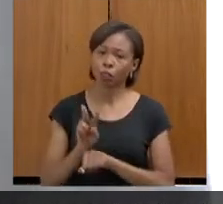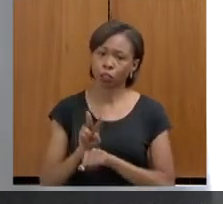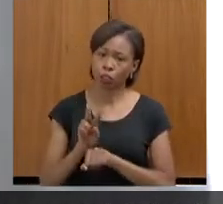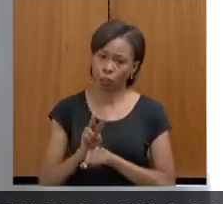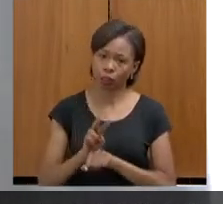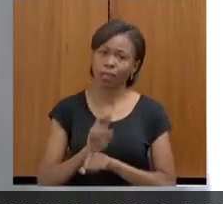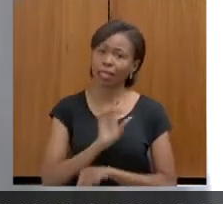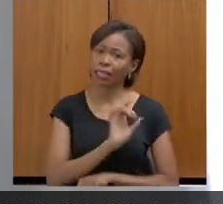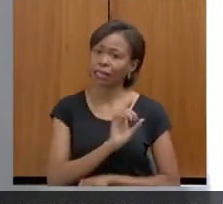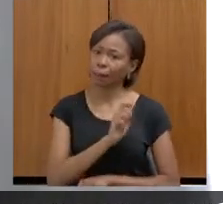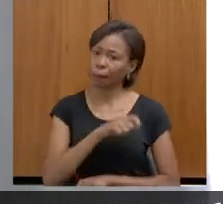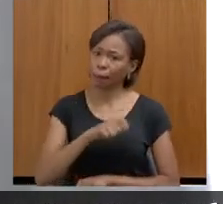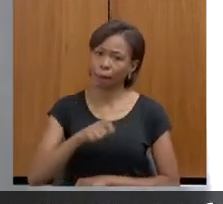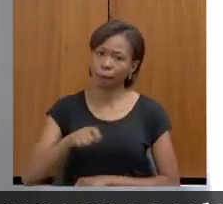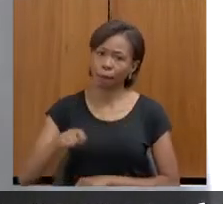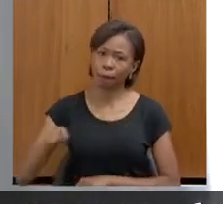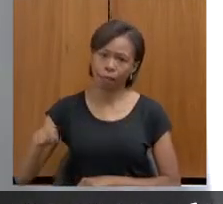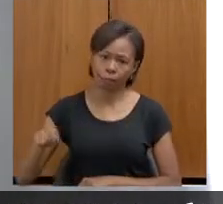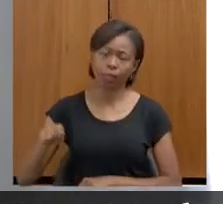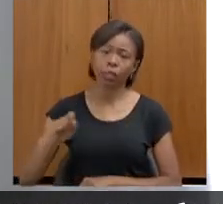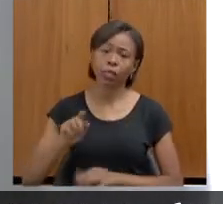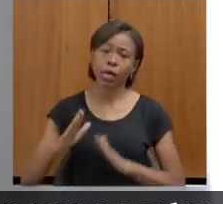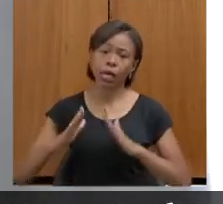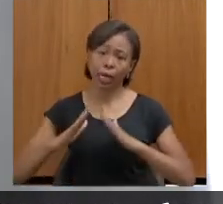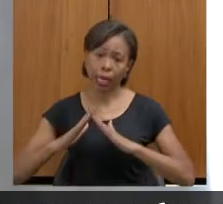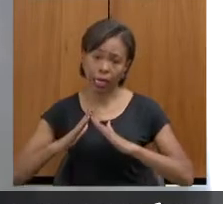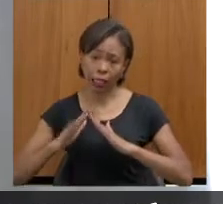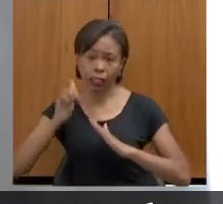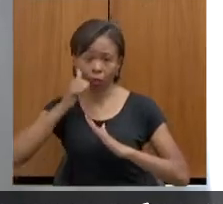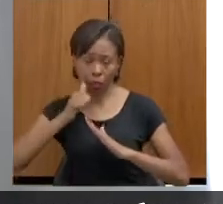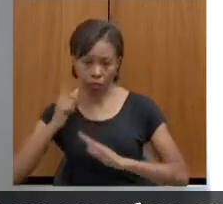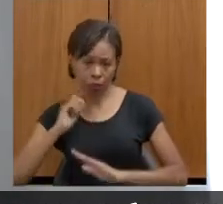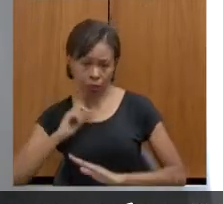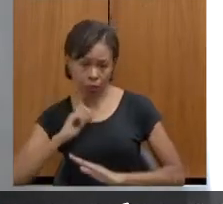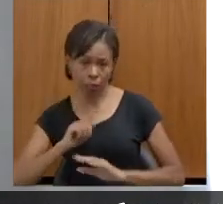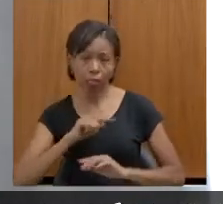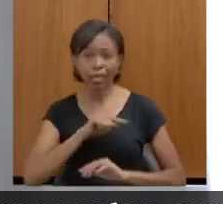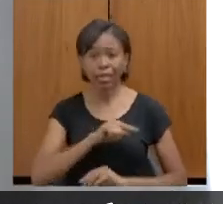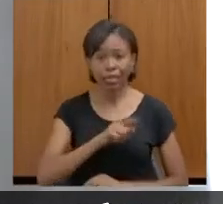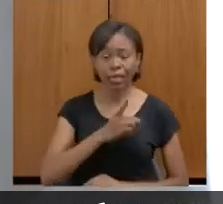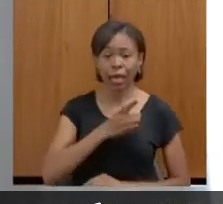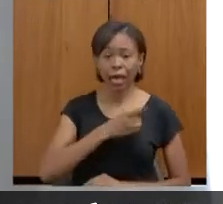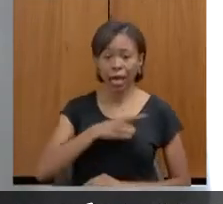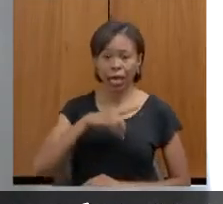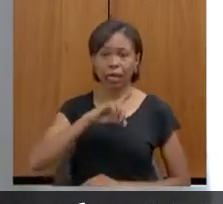entre Casa da Mulher Mineira e delegacia especializada de plantão.